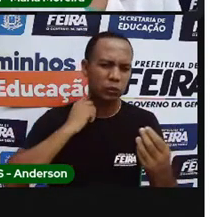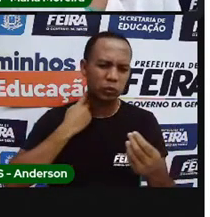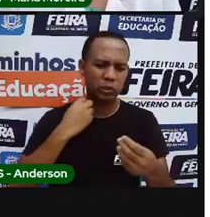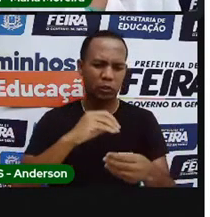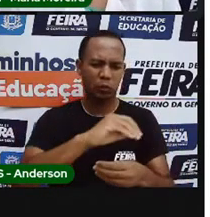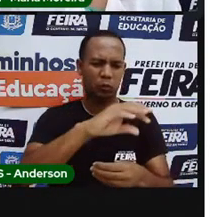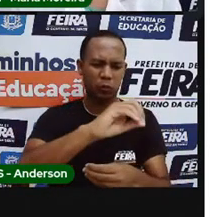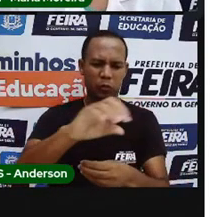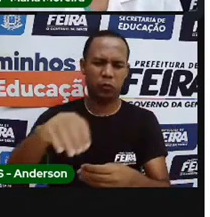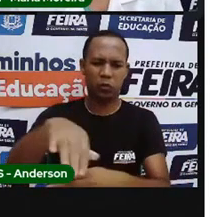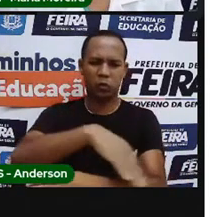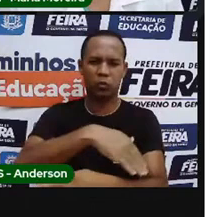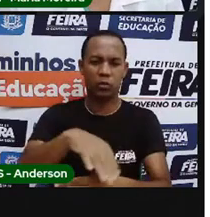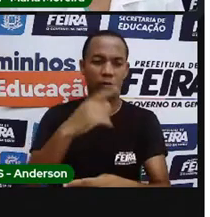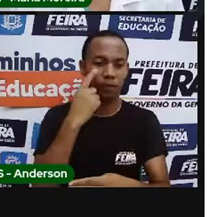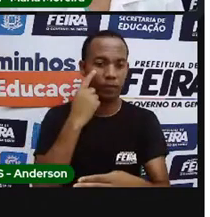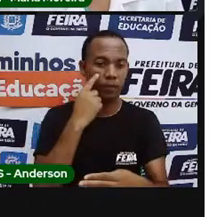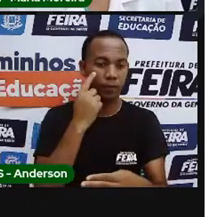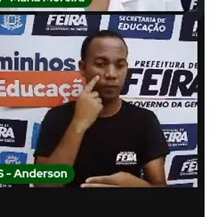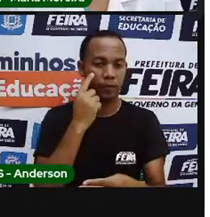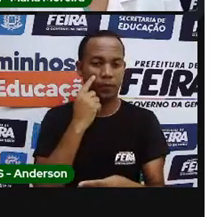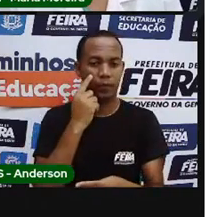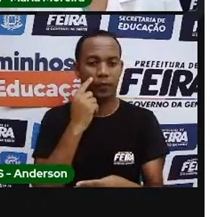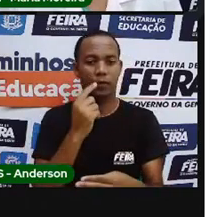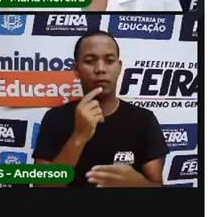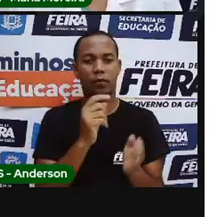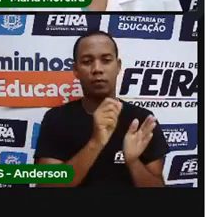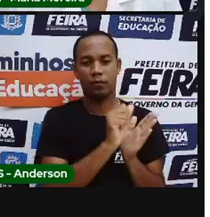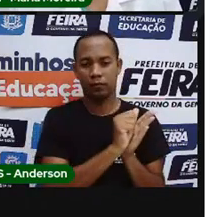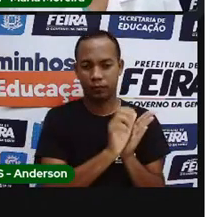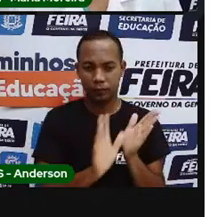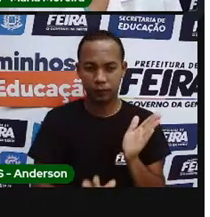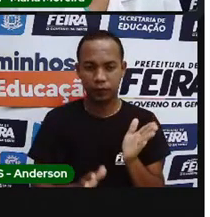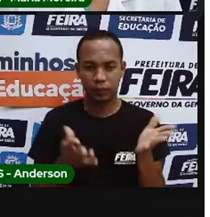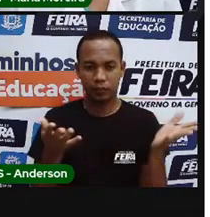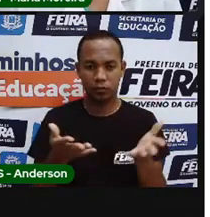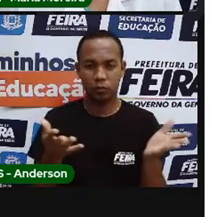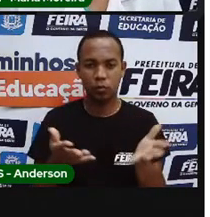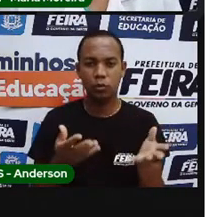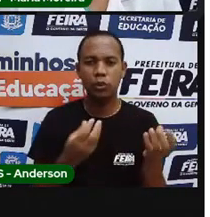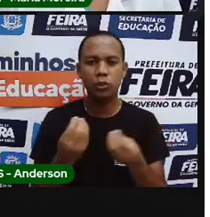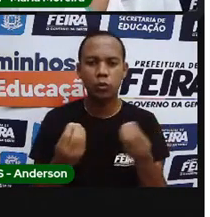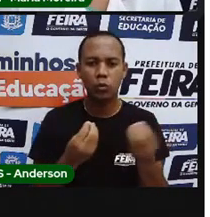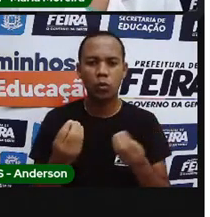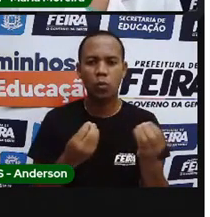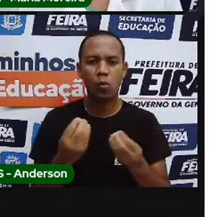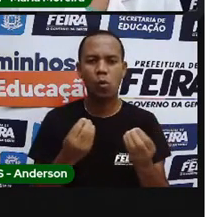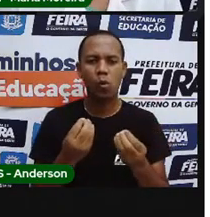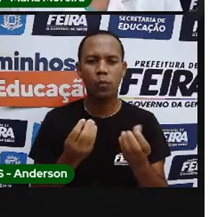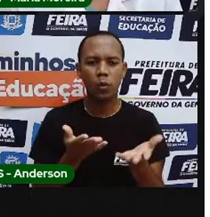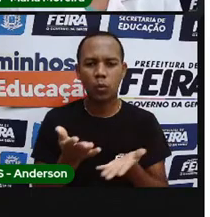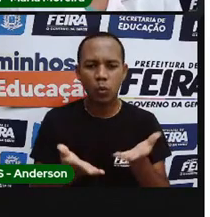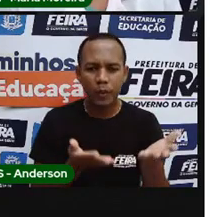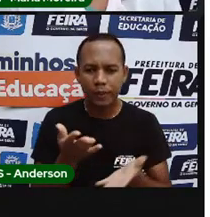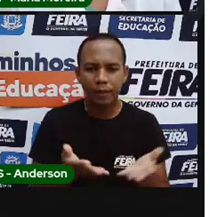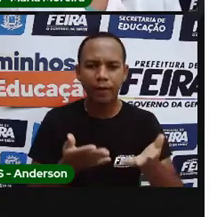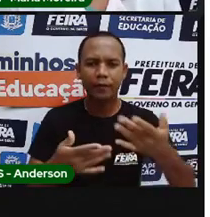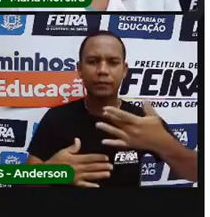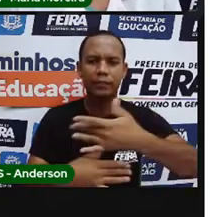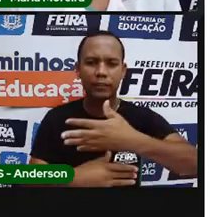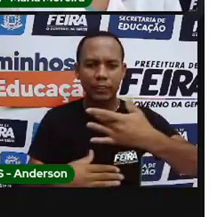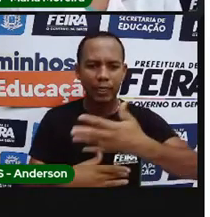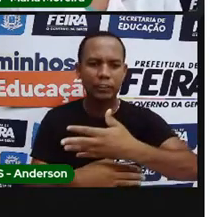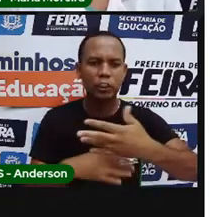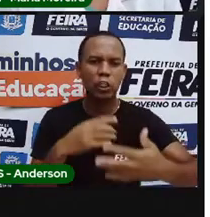atividade de hoje, você aprenderá que a missão de preservar os espaços públicos da nossa cidade não é só dos nossos